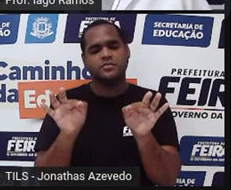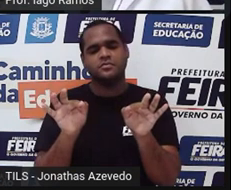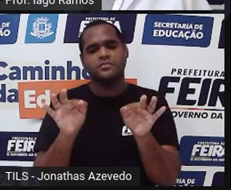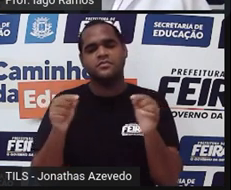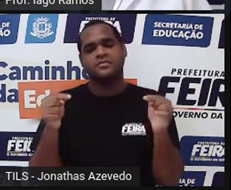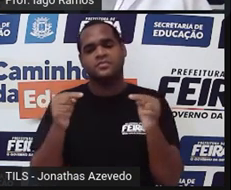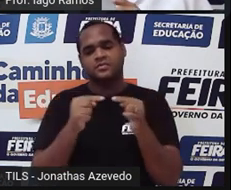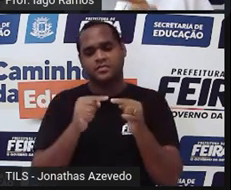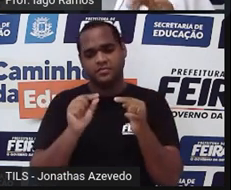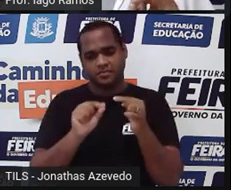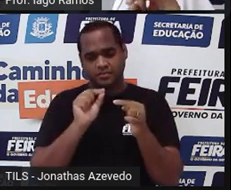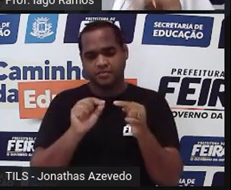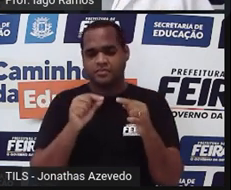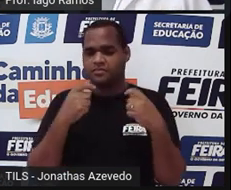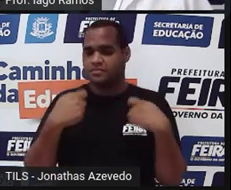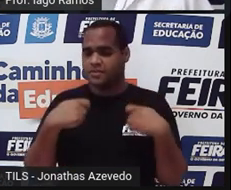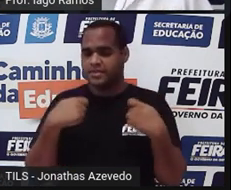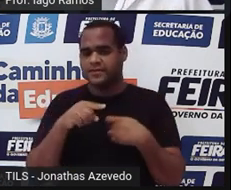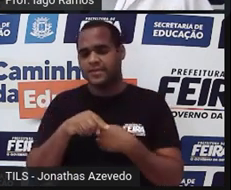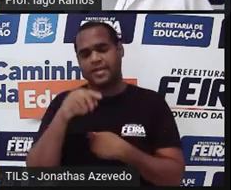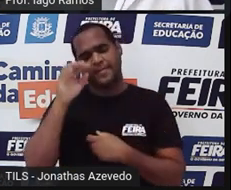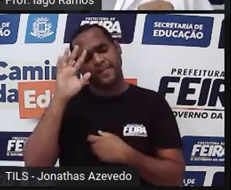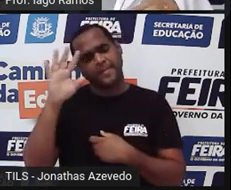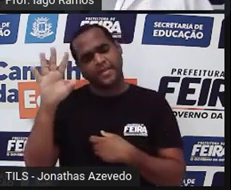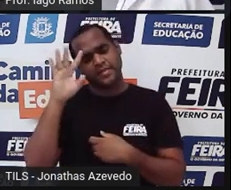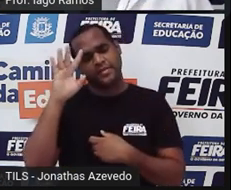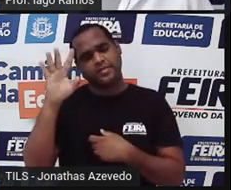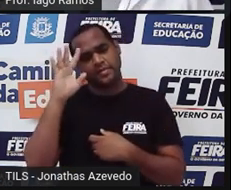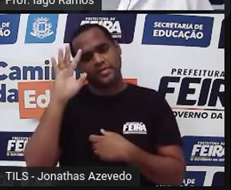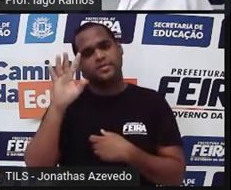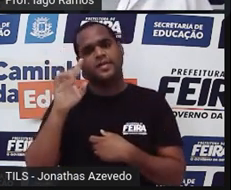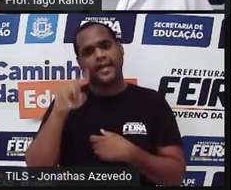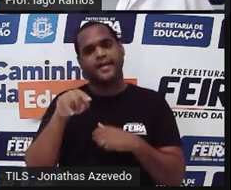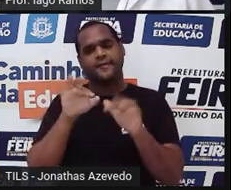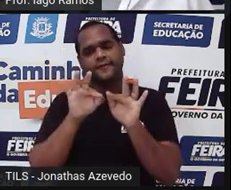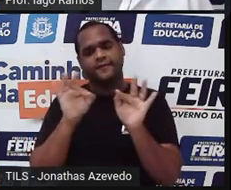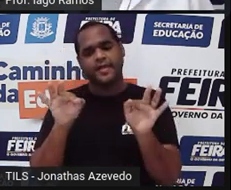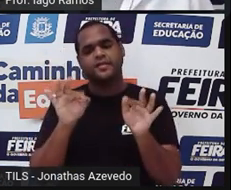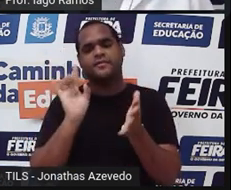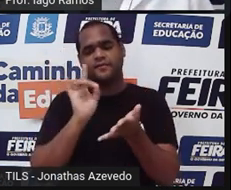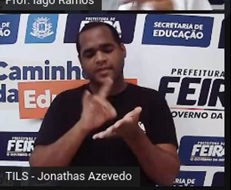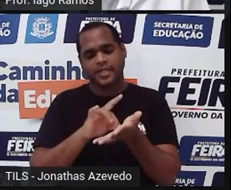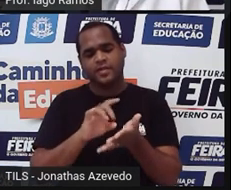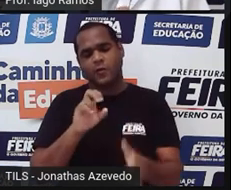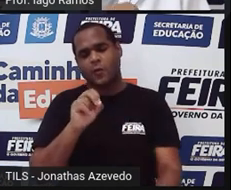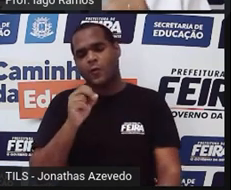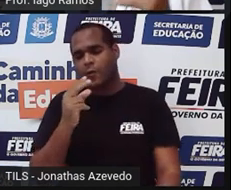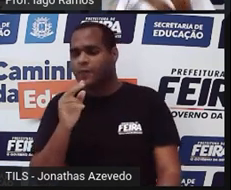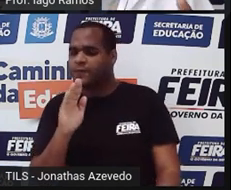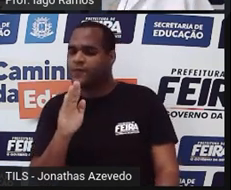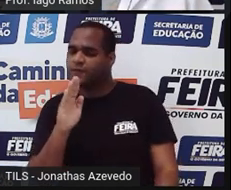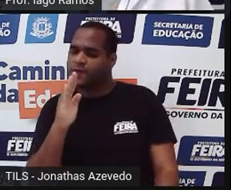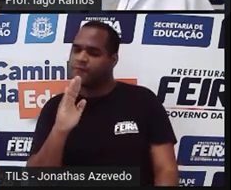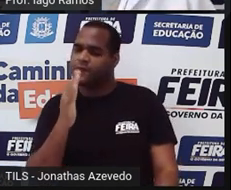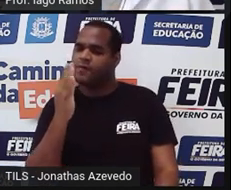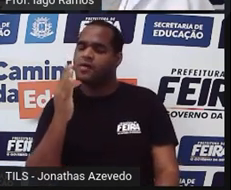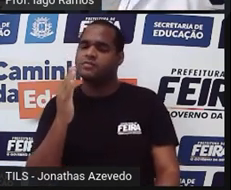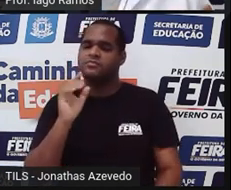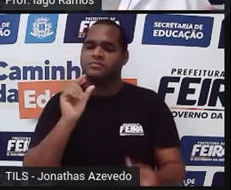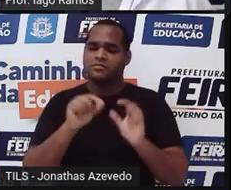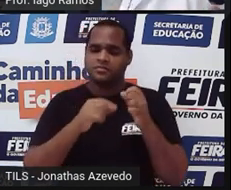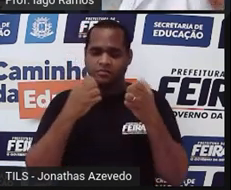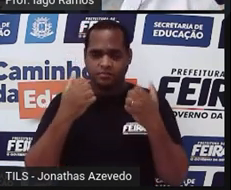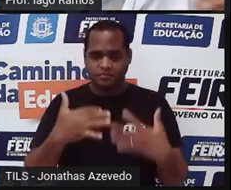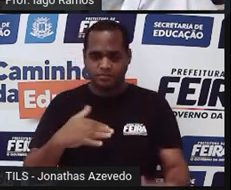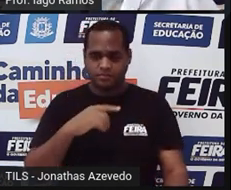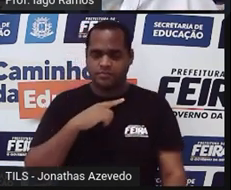e aí você vai precisar pensar se essa frase é verdadeira ou se ela é falsa. E é claro